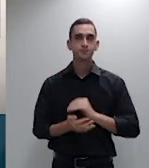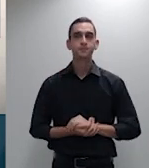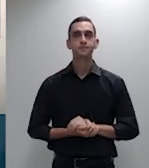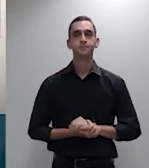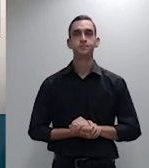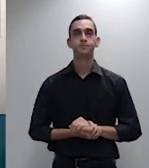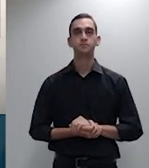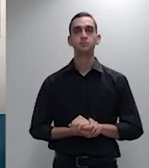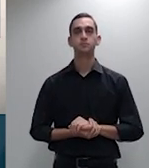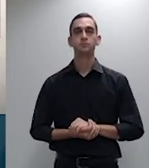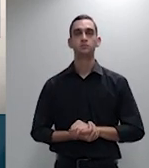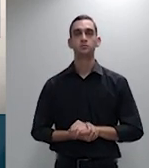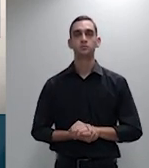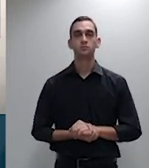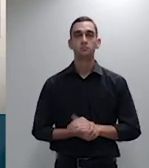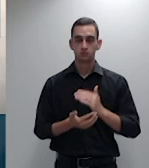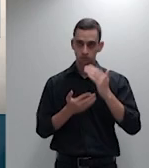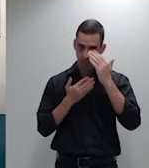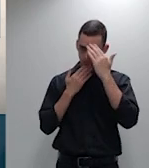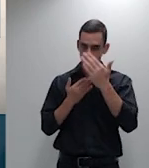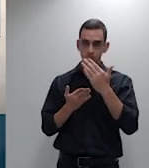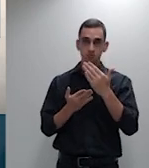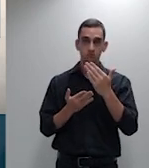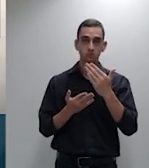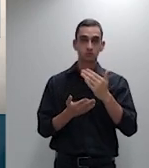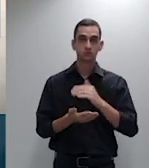Obrigado, ministro Belize. Ministro Moura Ribeiro.